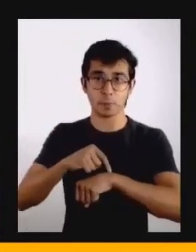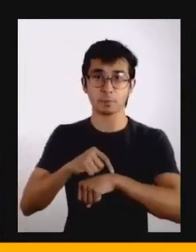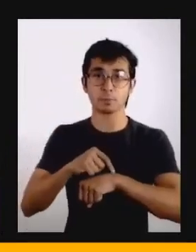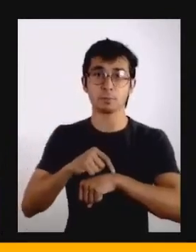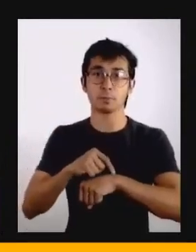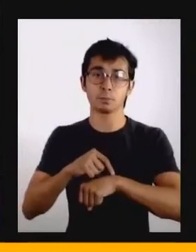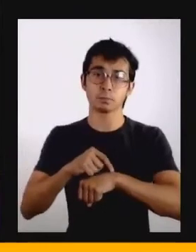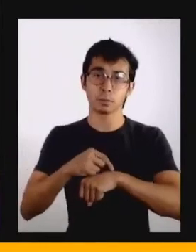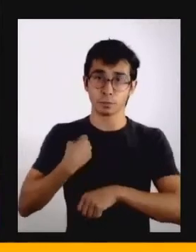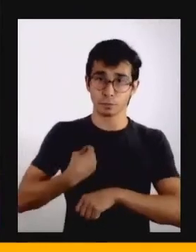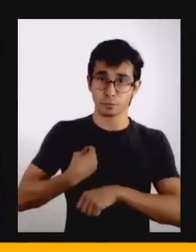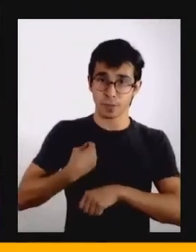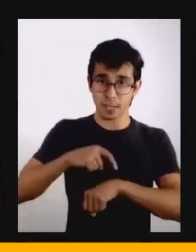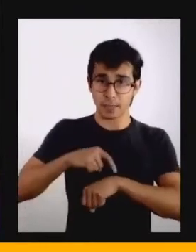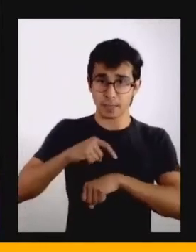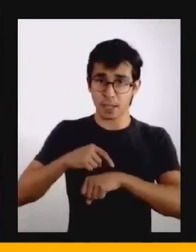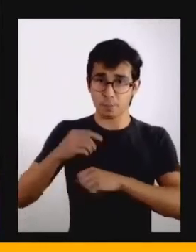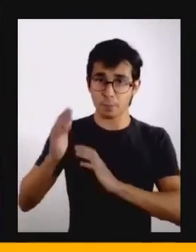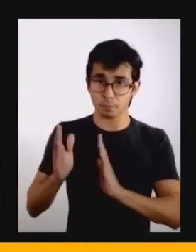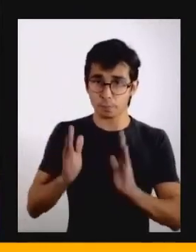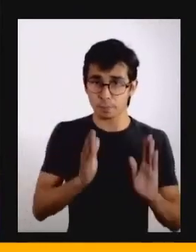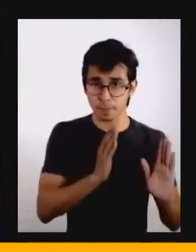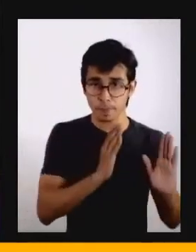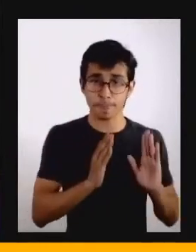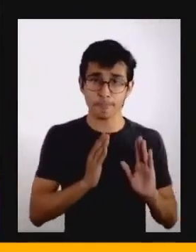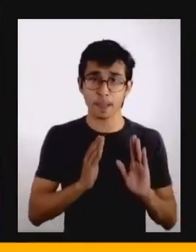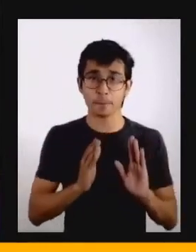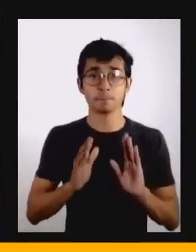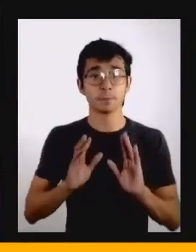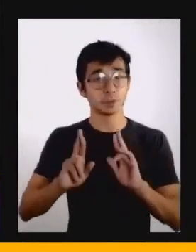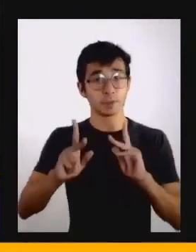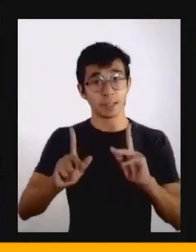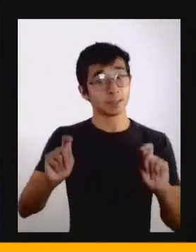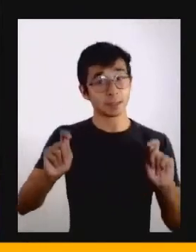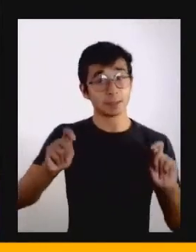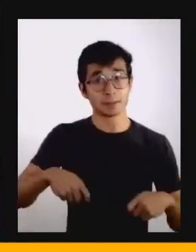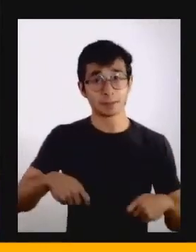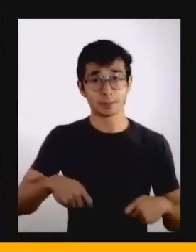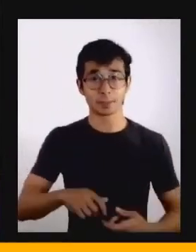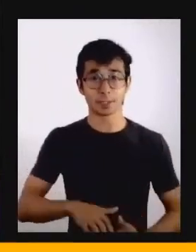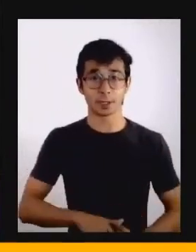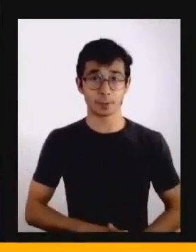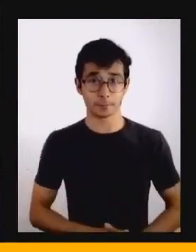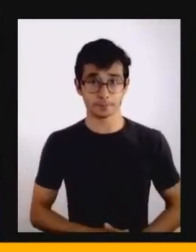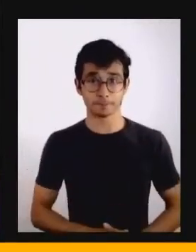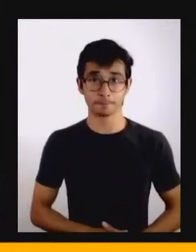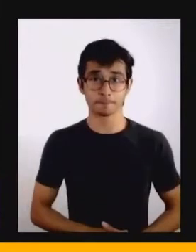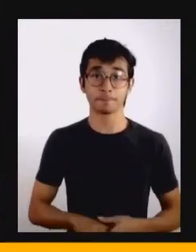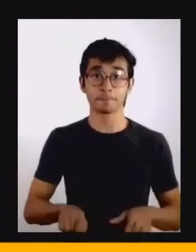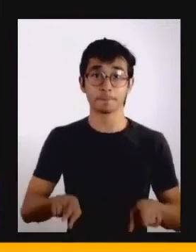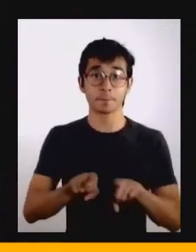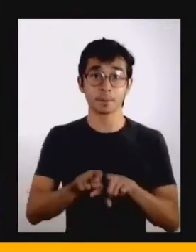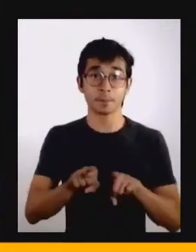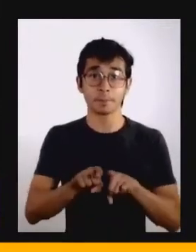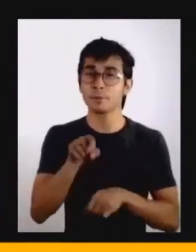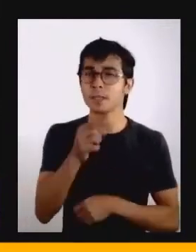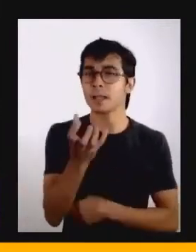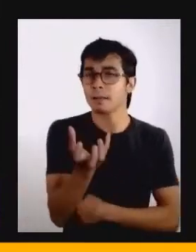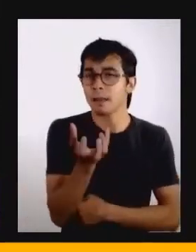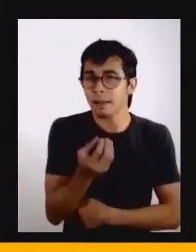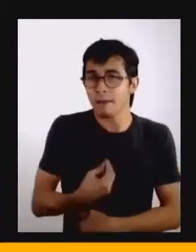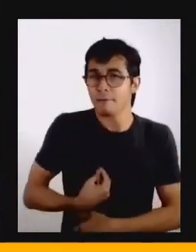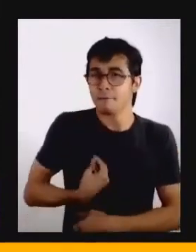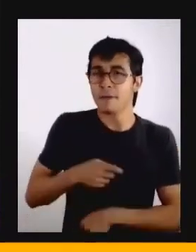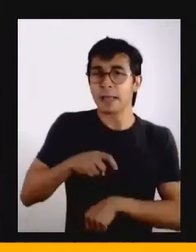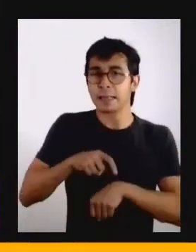provável, mas também que a gente possa se deslocar nessa nossa relação com o tempo e pensar que tempos desejáveis são esses. O que a gente quer viver enquanto